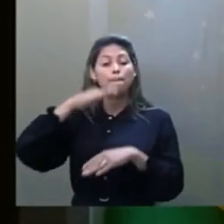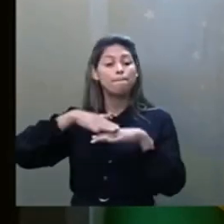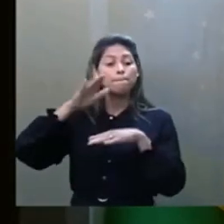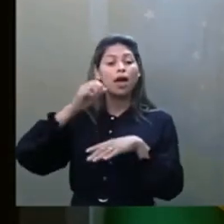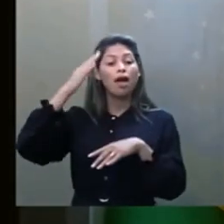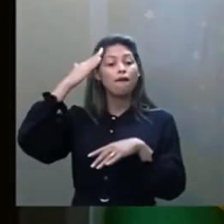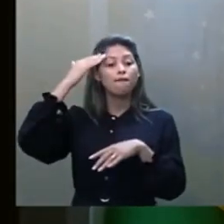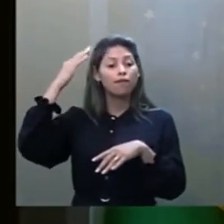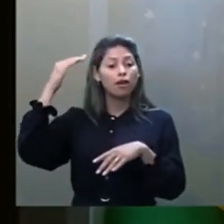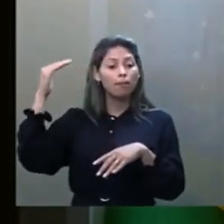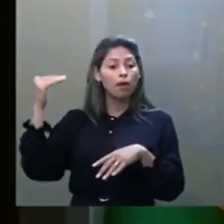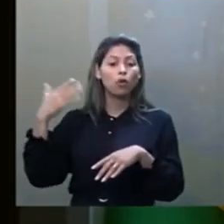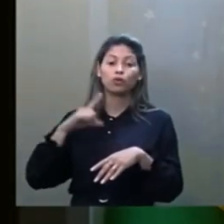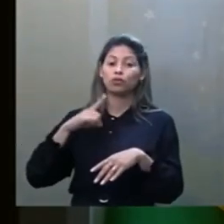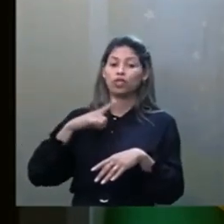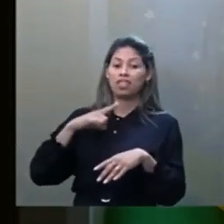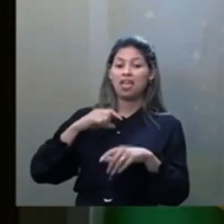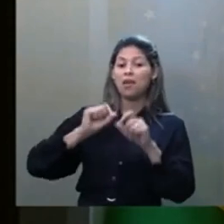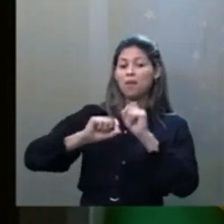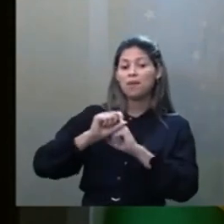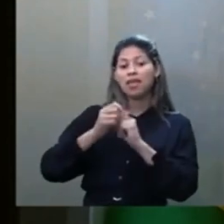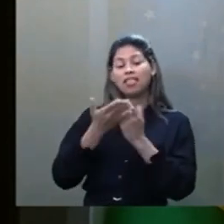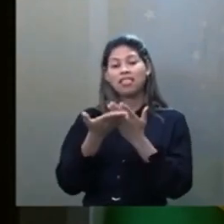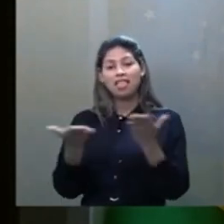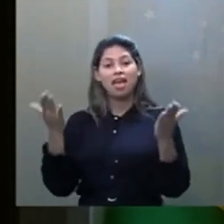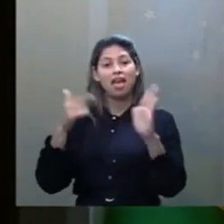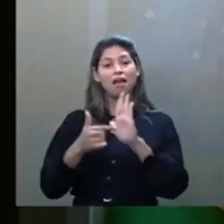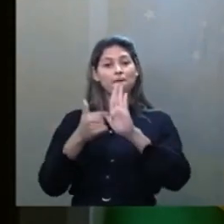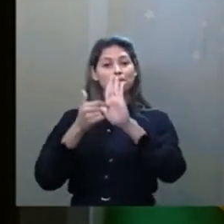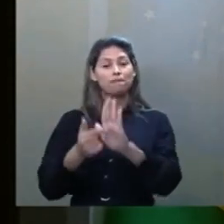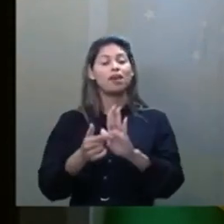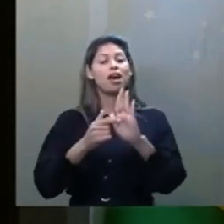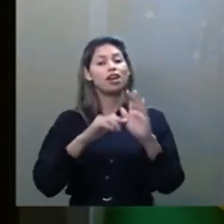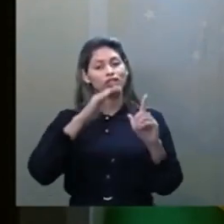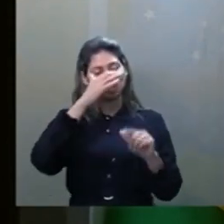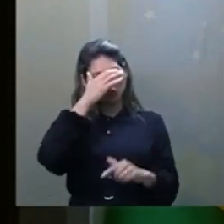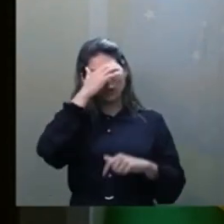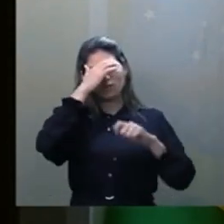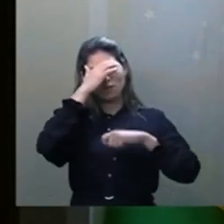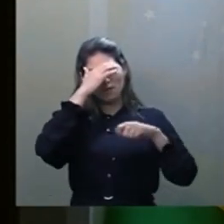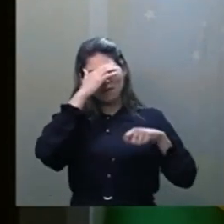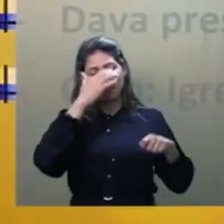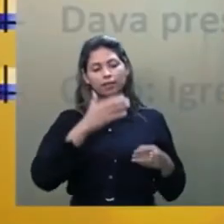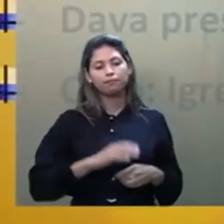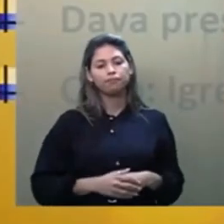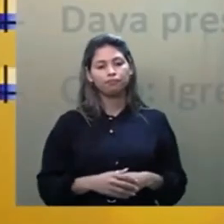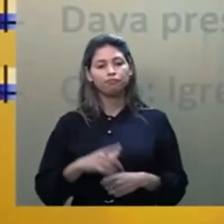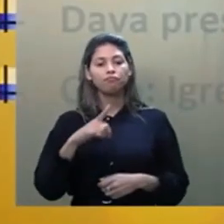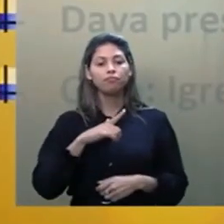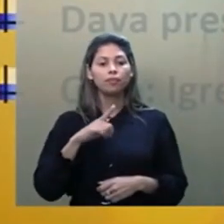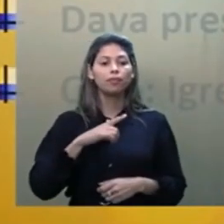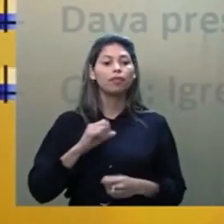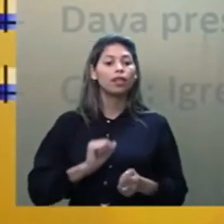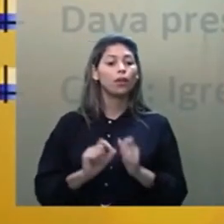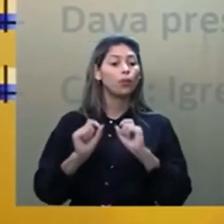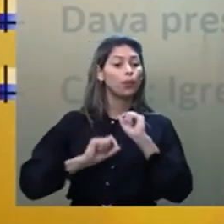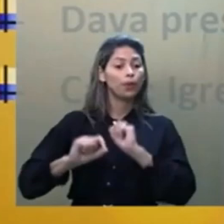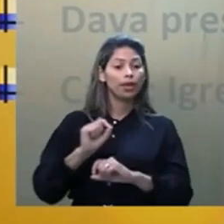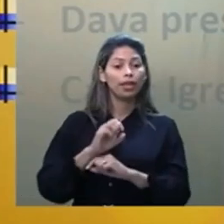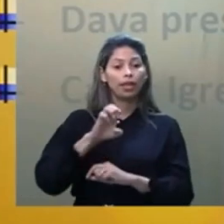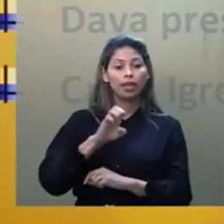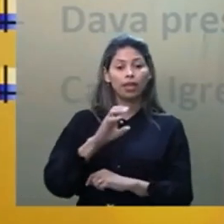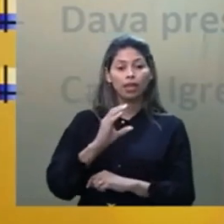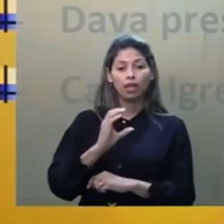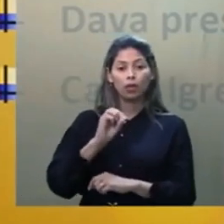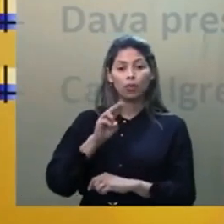fé de Barcelona, sendo que na figura do Chico, não é? Então, o ecumenismo também de Chico, por exemplo, ele ajudava